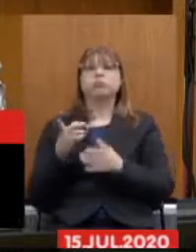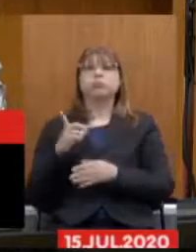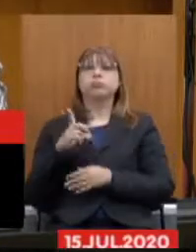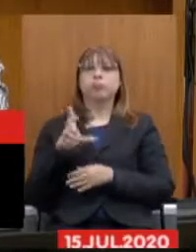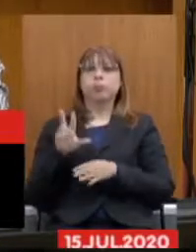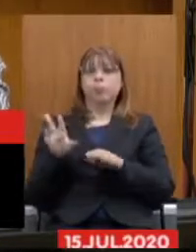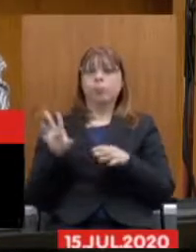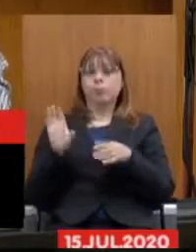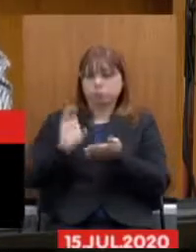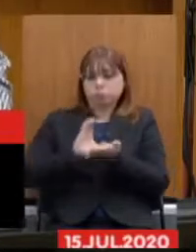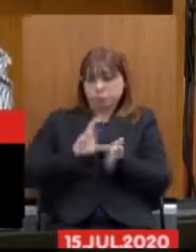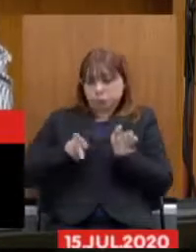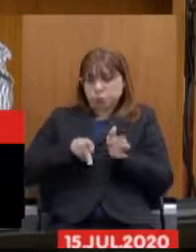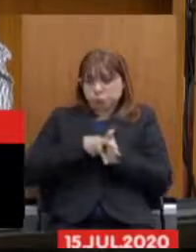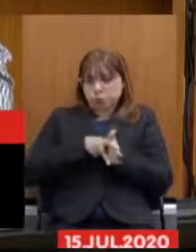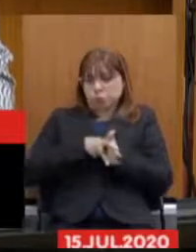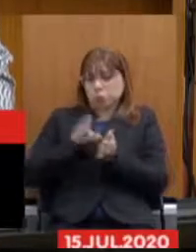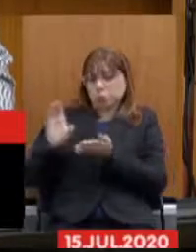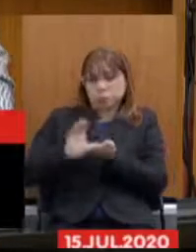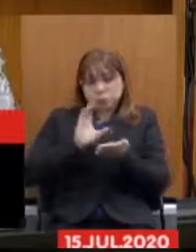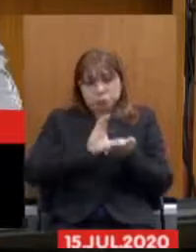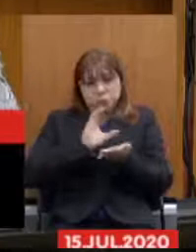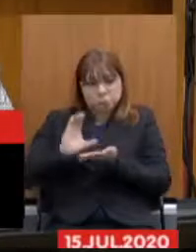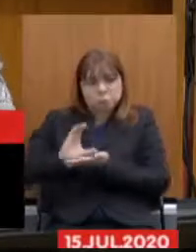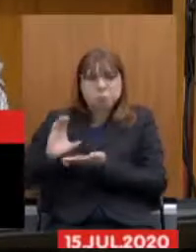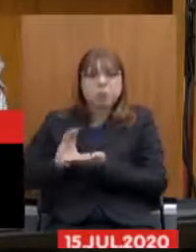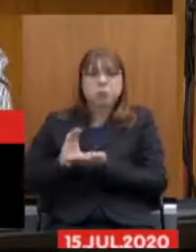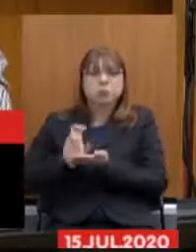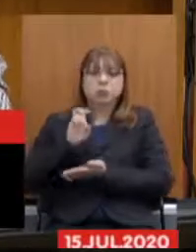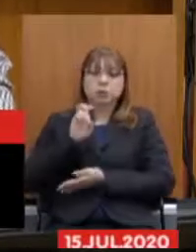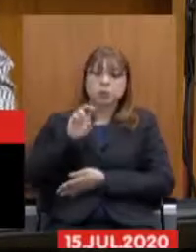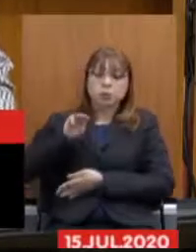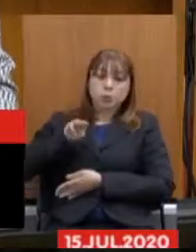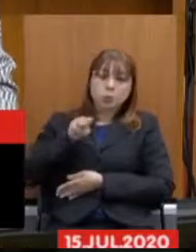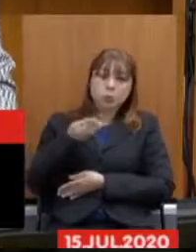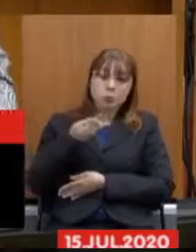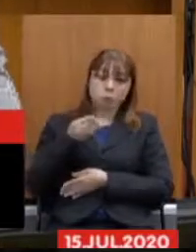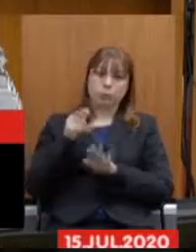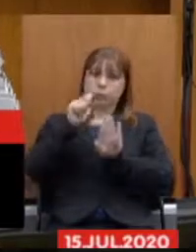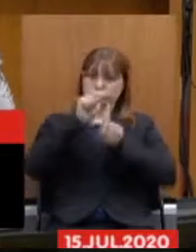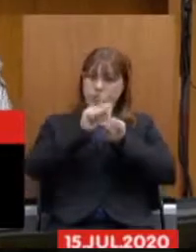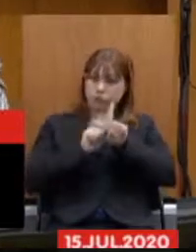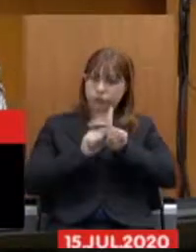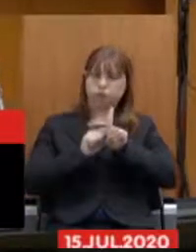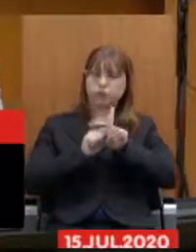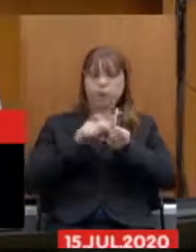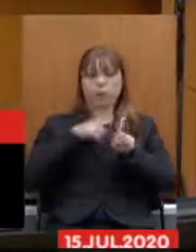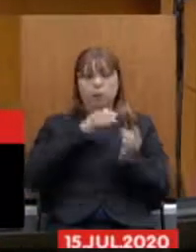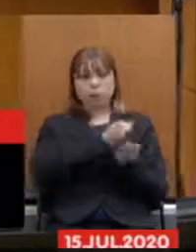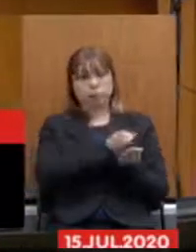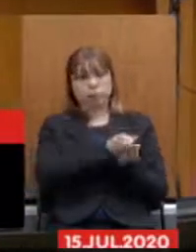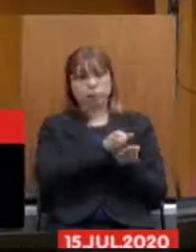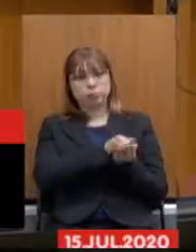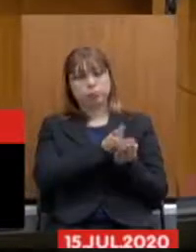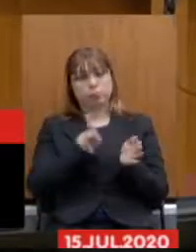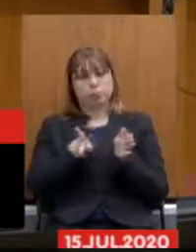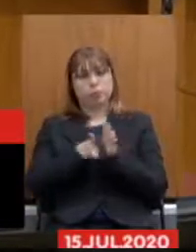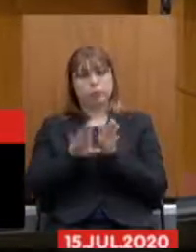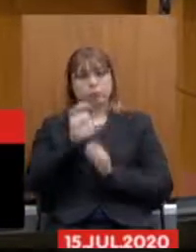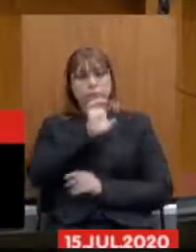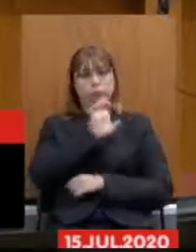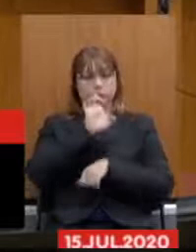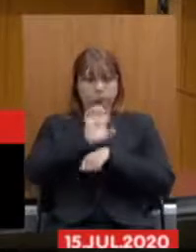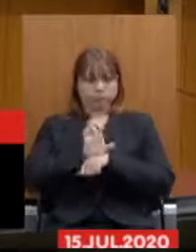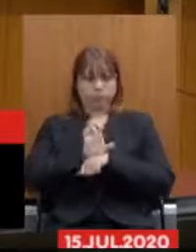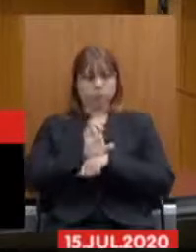própria, arrecada cinco milhões de meses, que vai para o Caixa Único do Estado e,